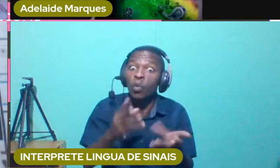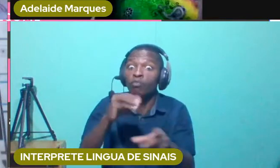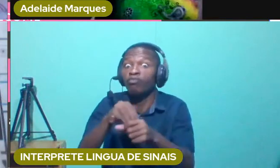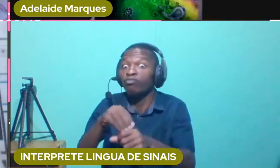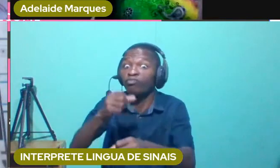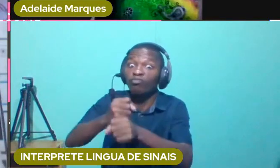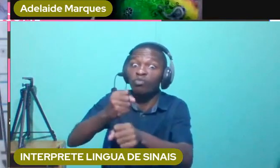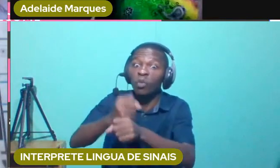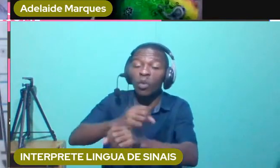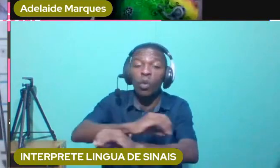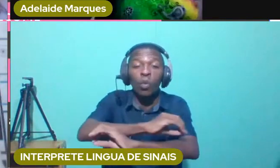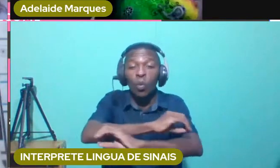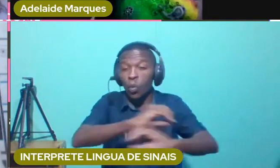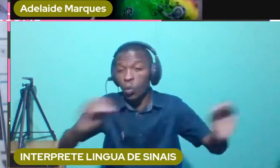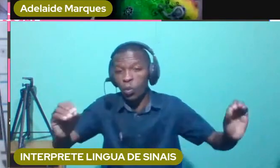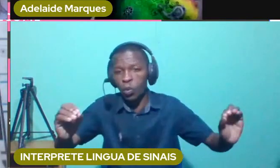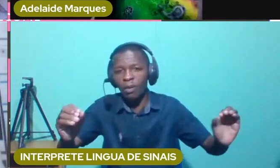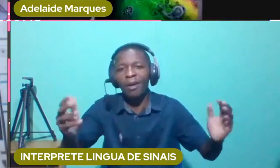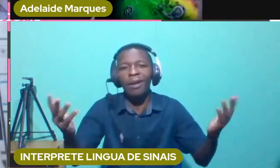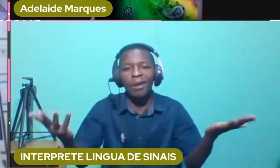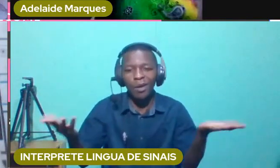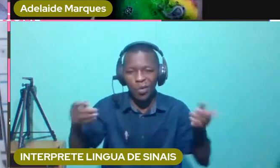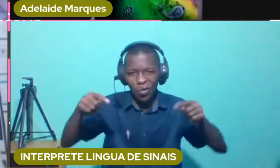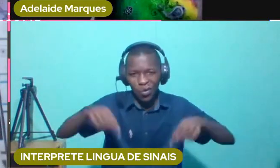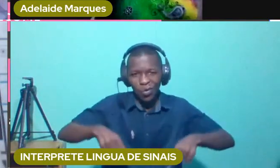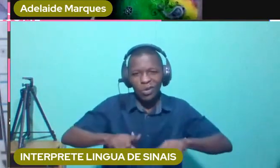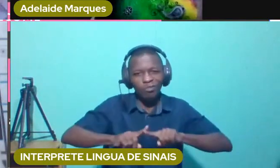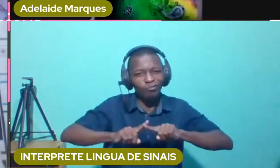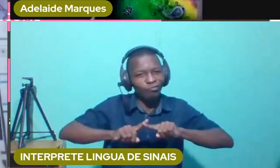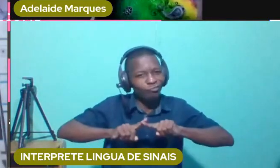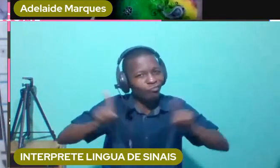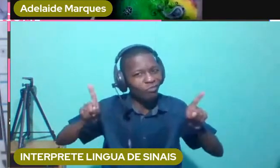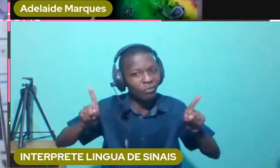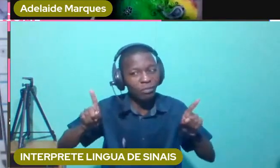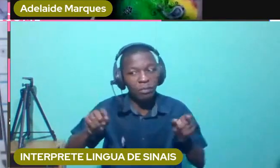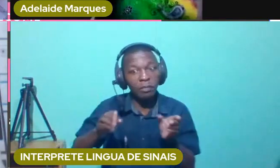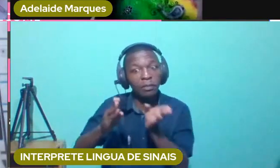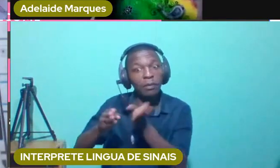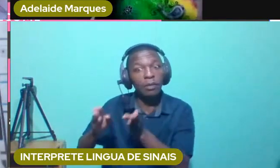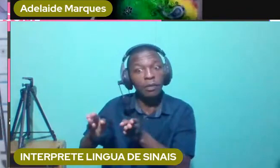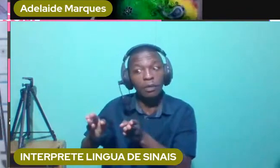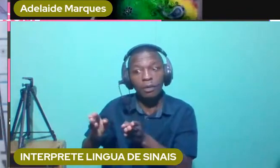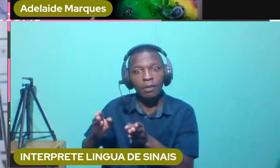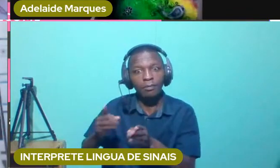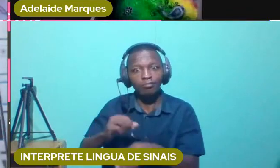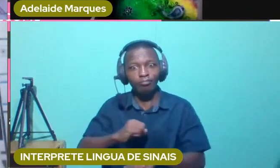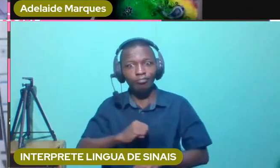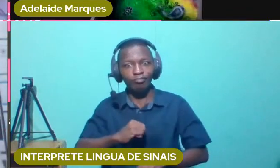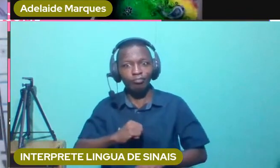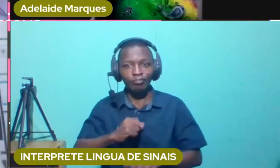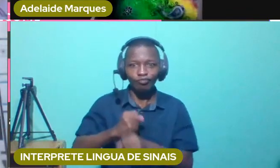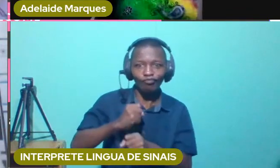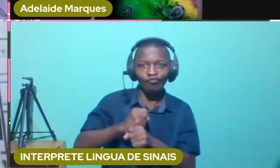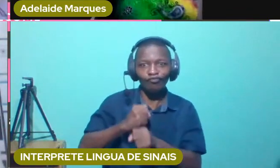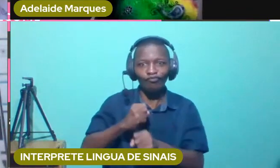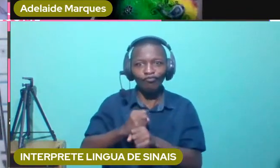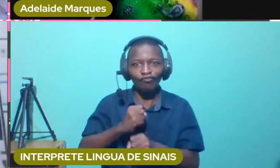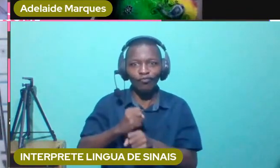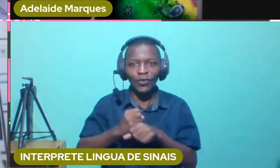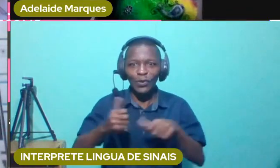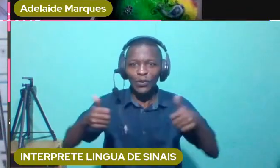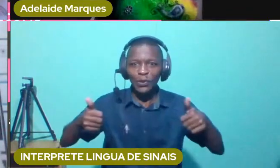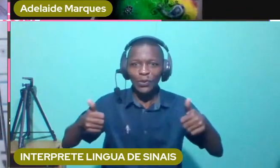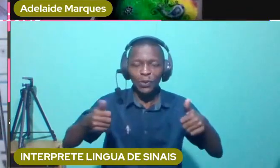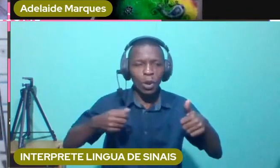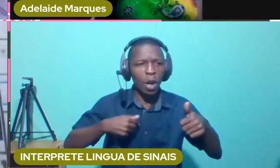podemos ver que mesmo as empresas privadas já admiram algumas pessoas com deficiência. Isso graças ao trabalho que o governo está a fazer, na